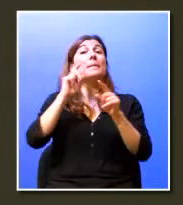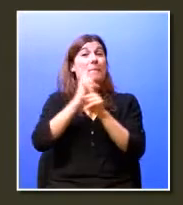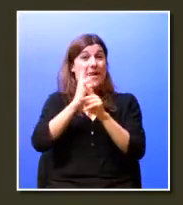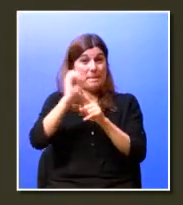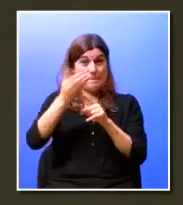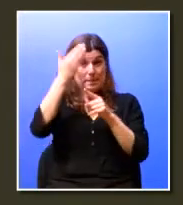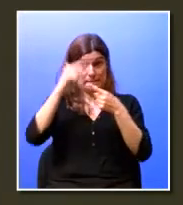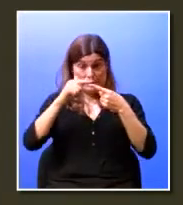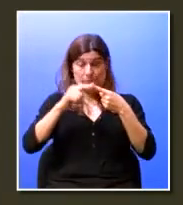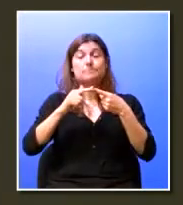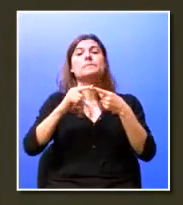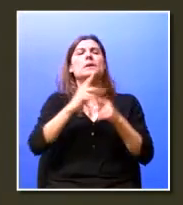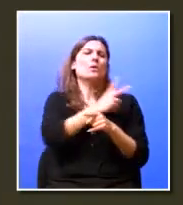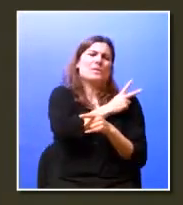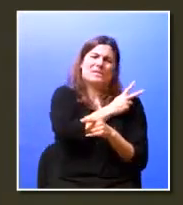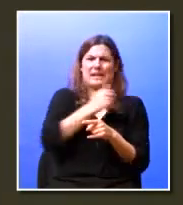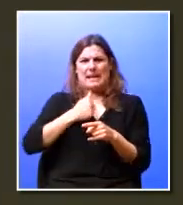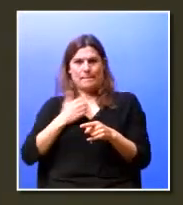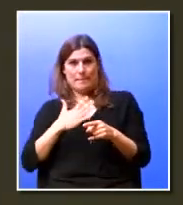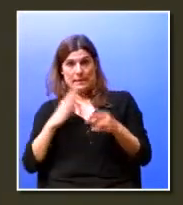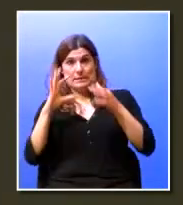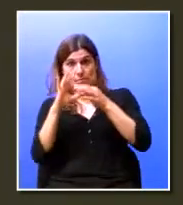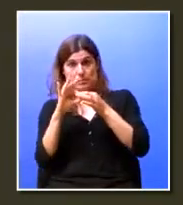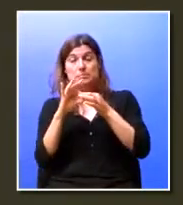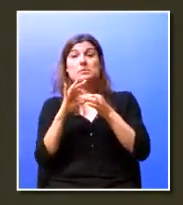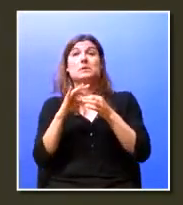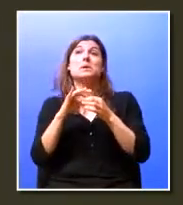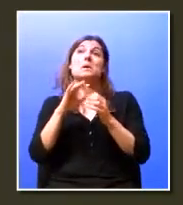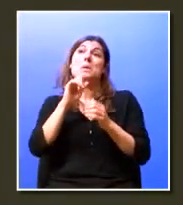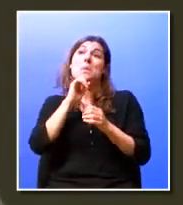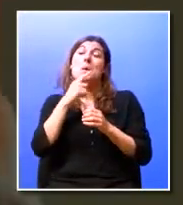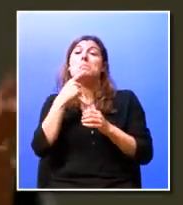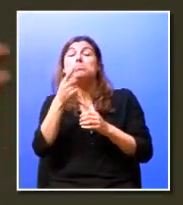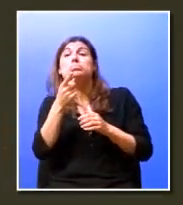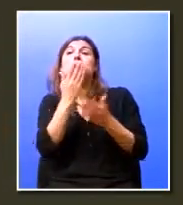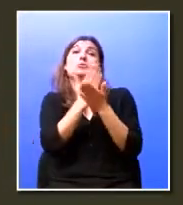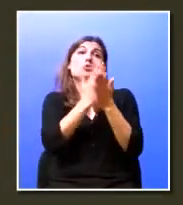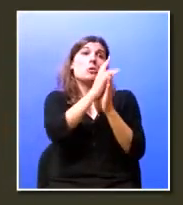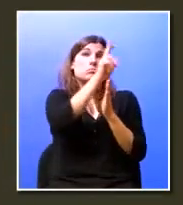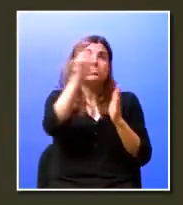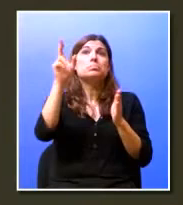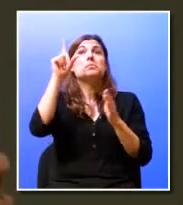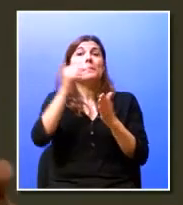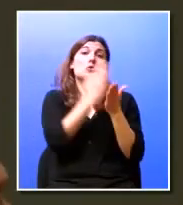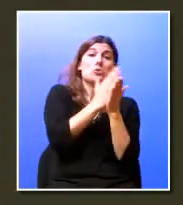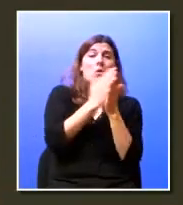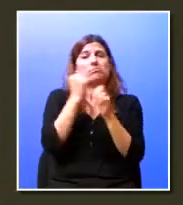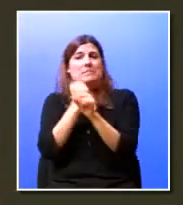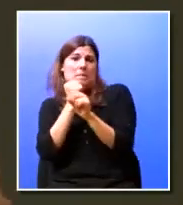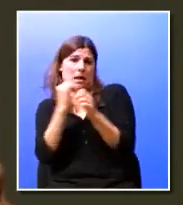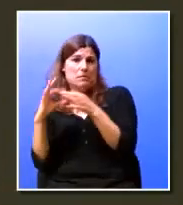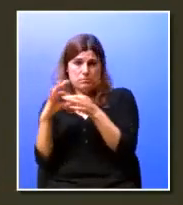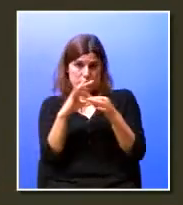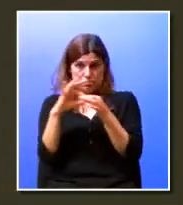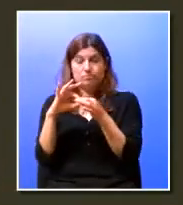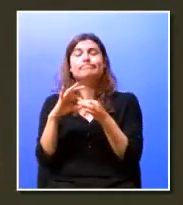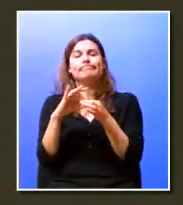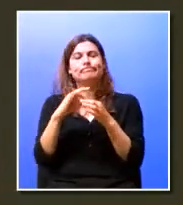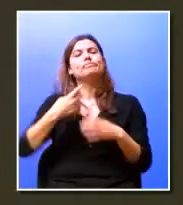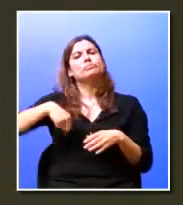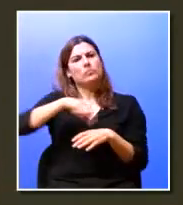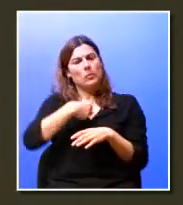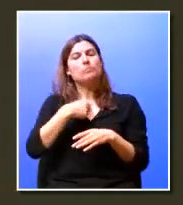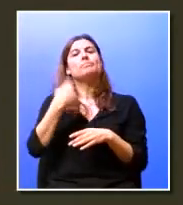1, a universidade e a empresa, eu digo deste modo, mas pode ser a universidade e o trabalho, as escolas e o trabalho, nós temos uma